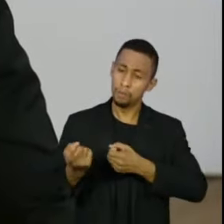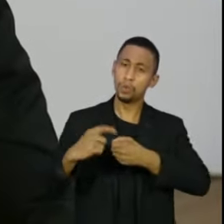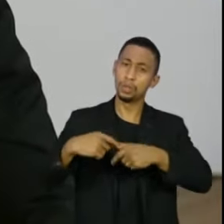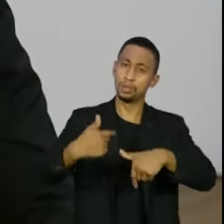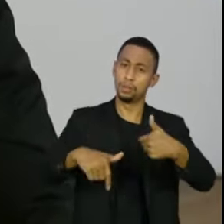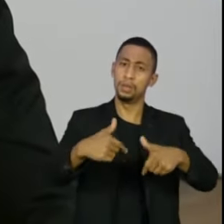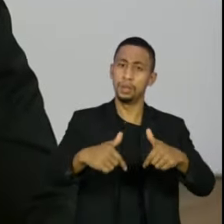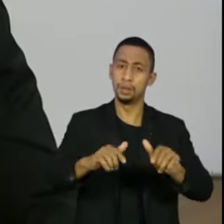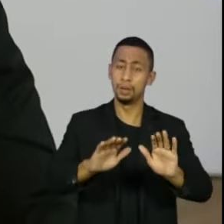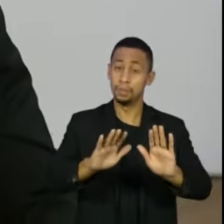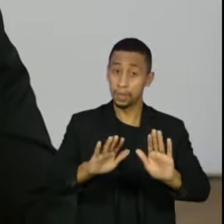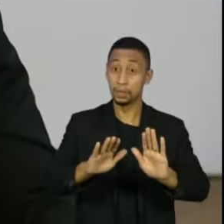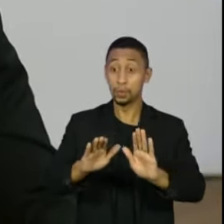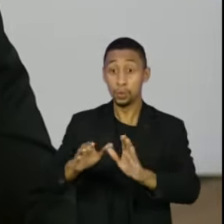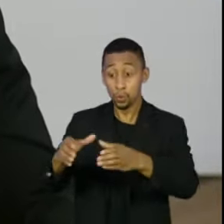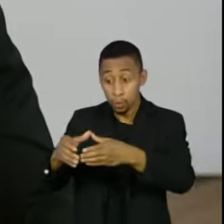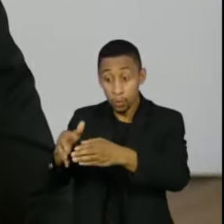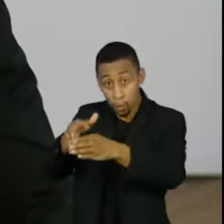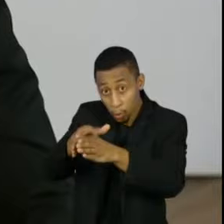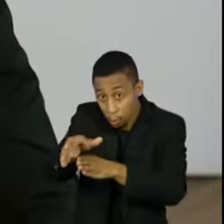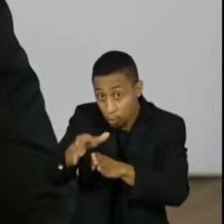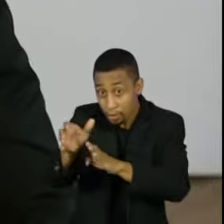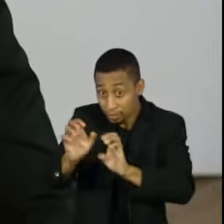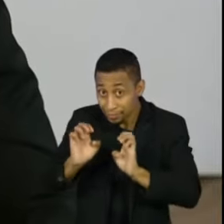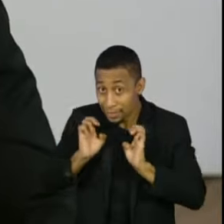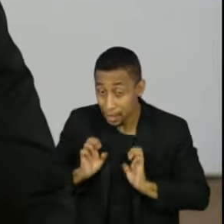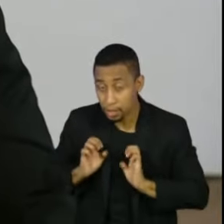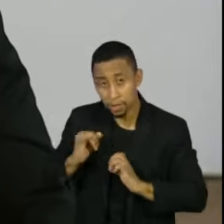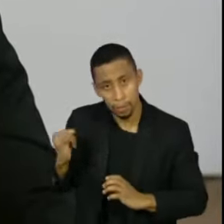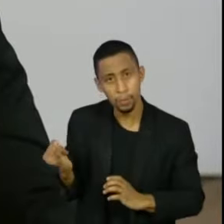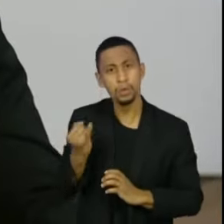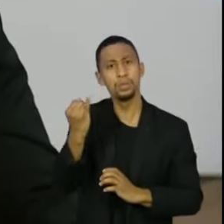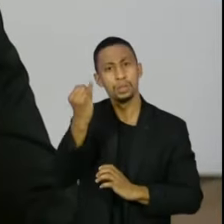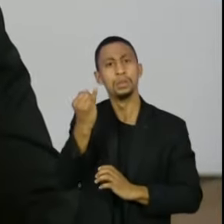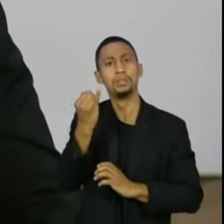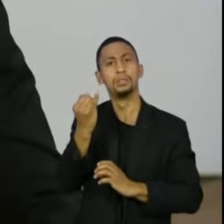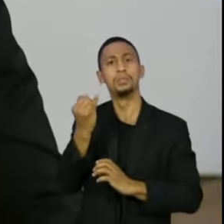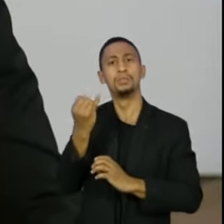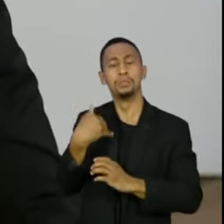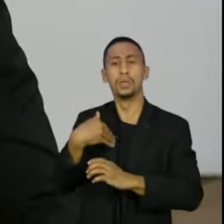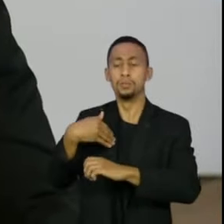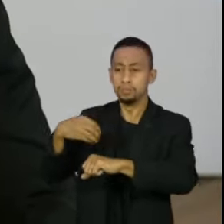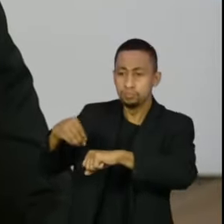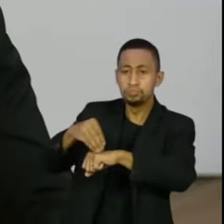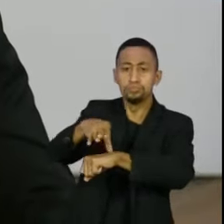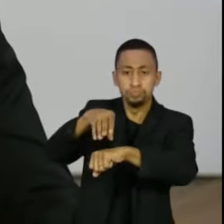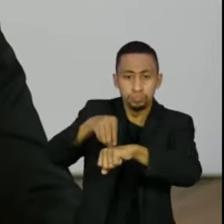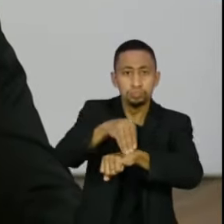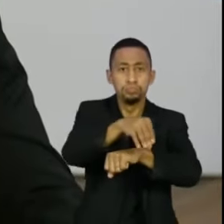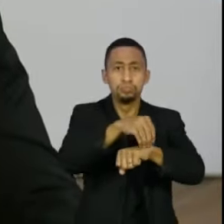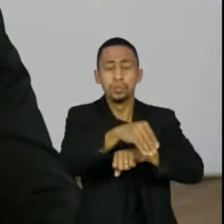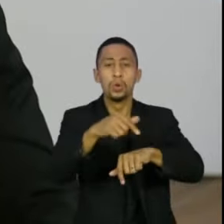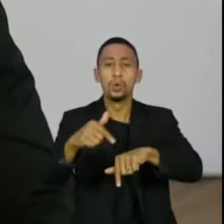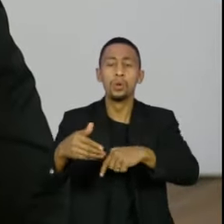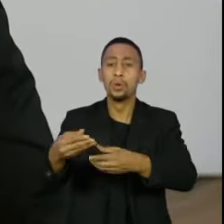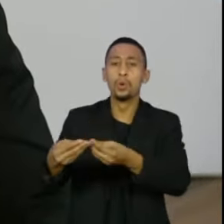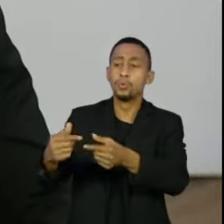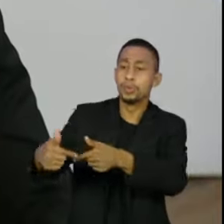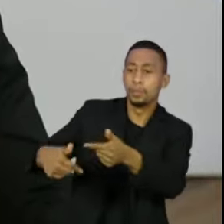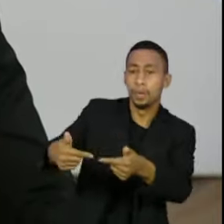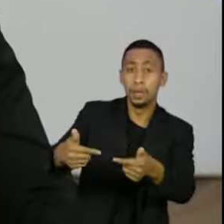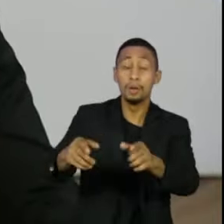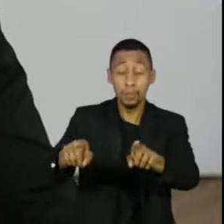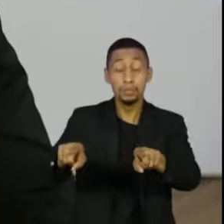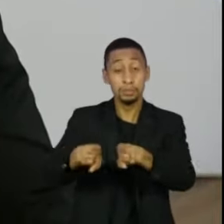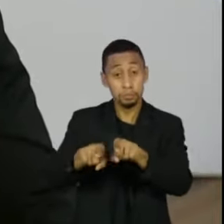Conselho de Ética é um órgão importante de disciplina e de preservação ética da Casa, mas é também um ambiente propício para que os senadores